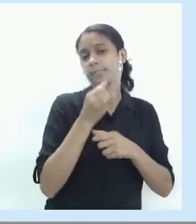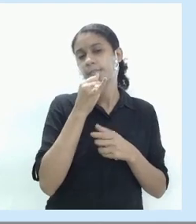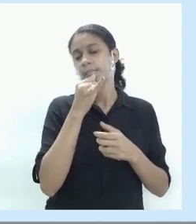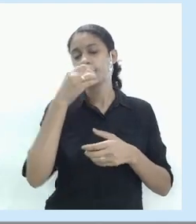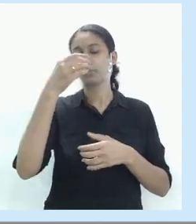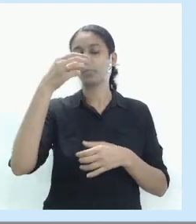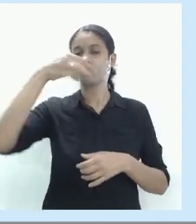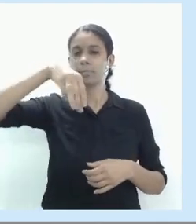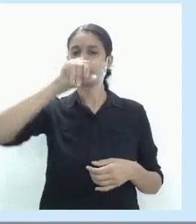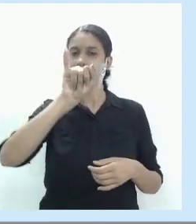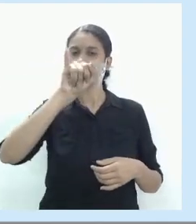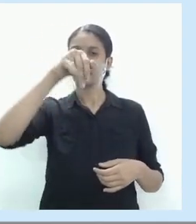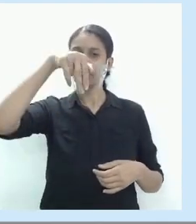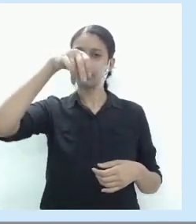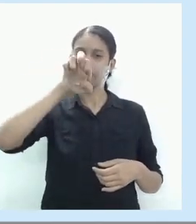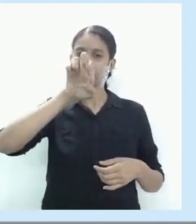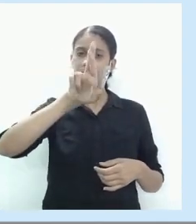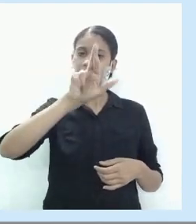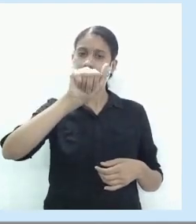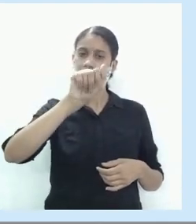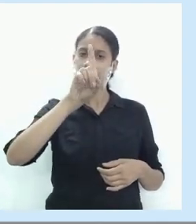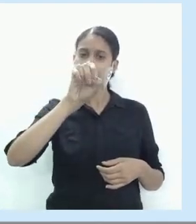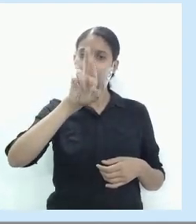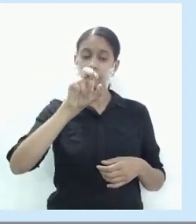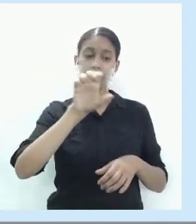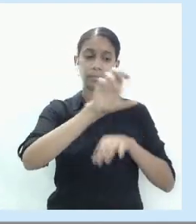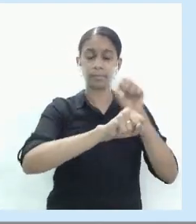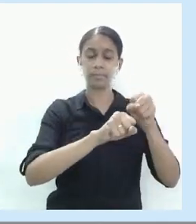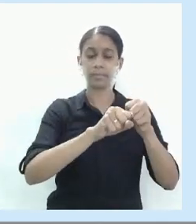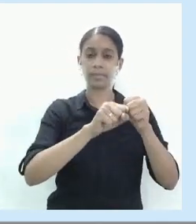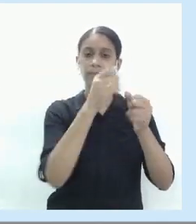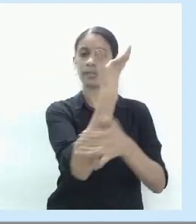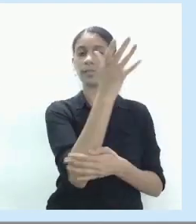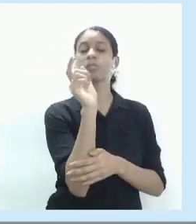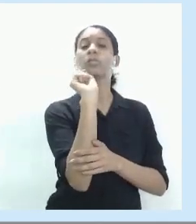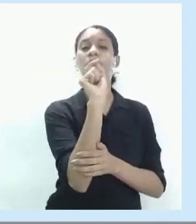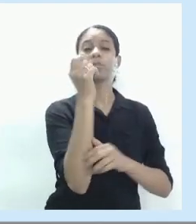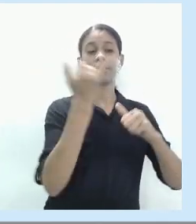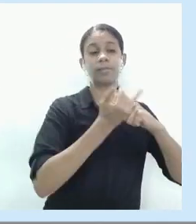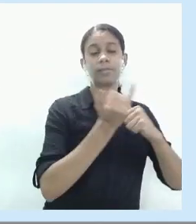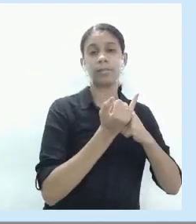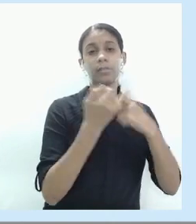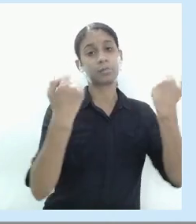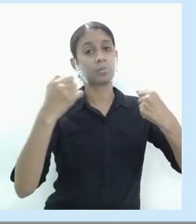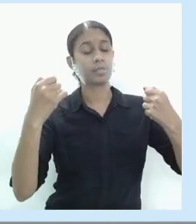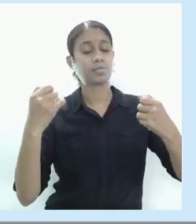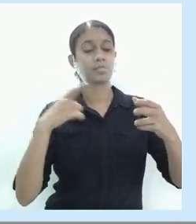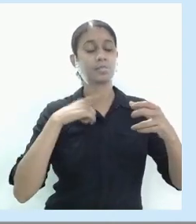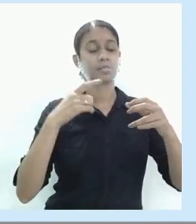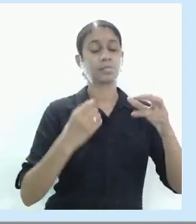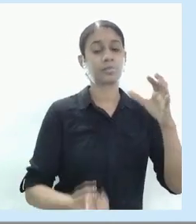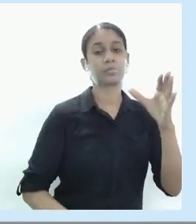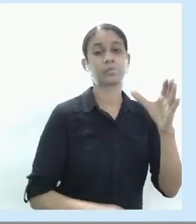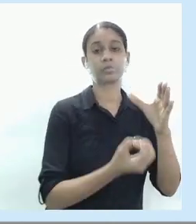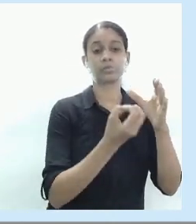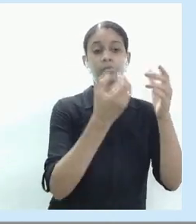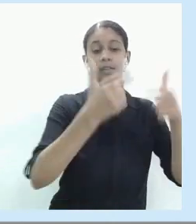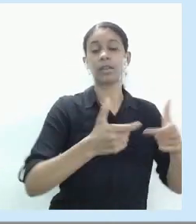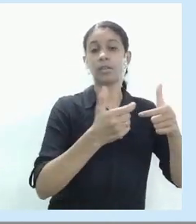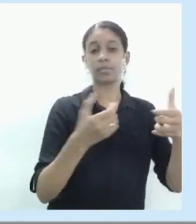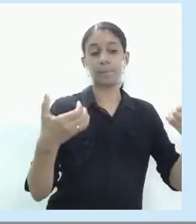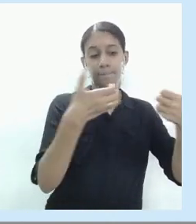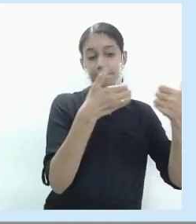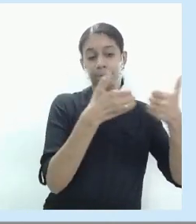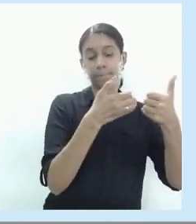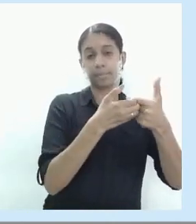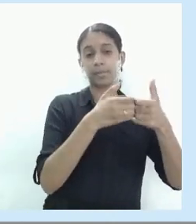que ela extrai o minério de ferro da natureza, então ela tem que estar próxima à jazida de minério de ferro. Então ela não